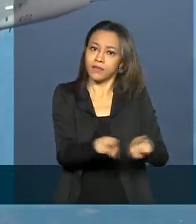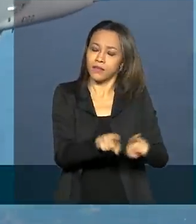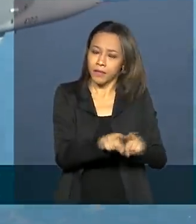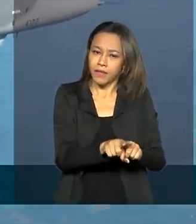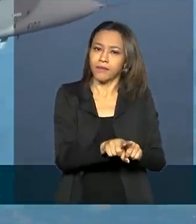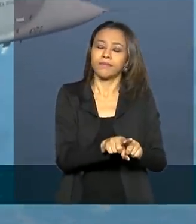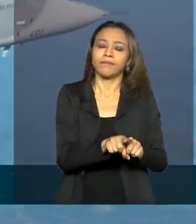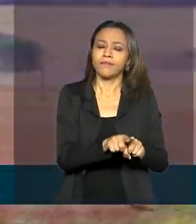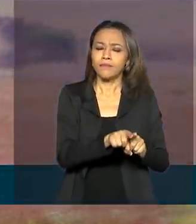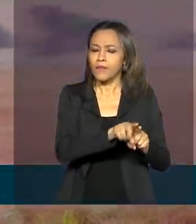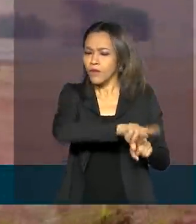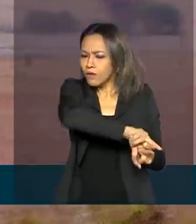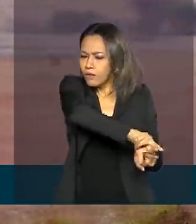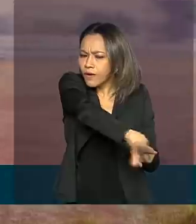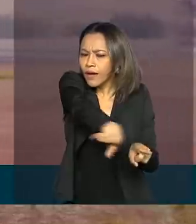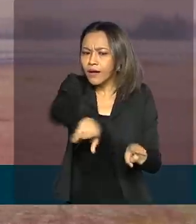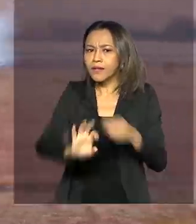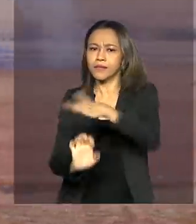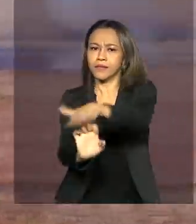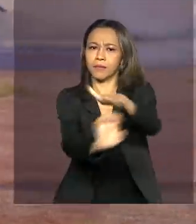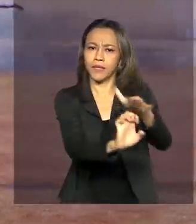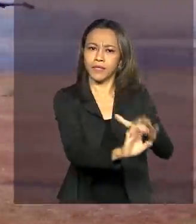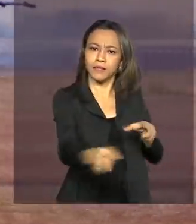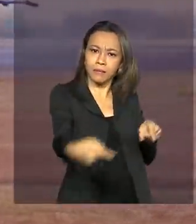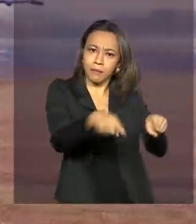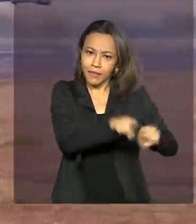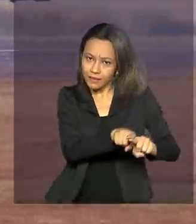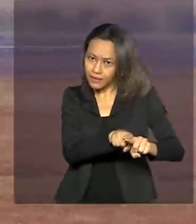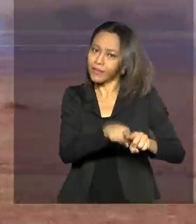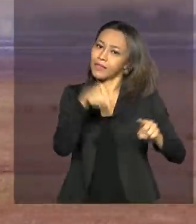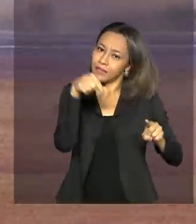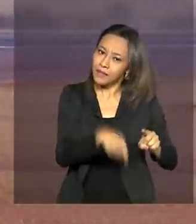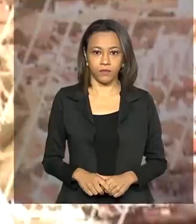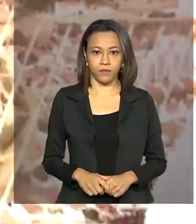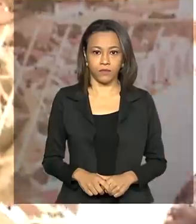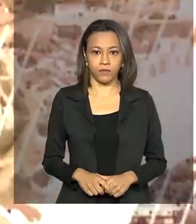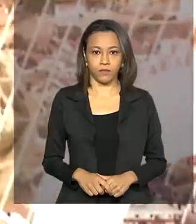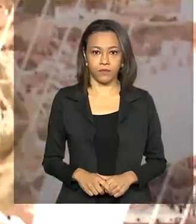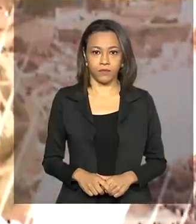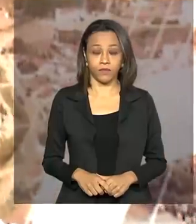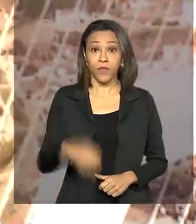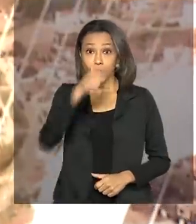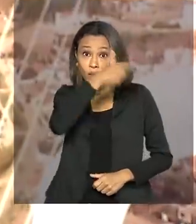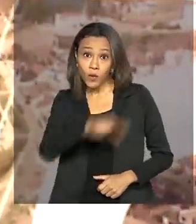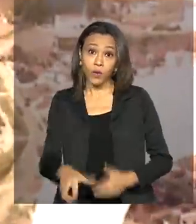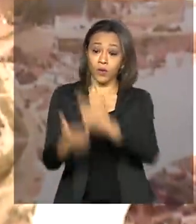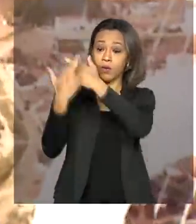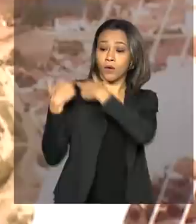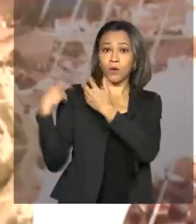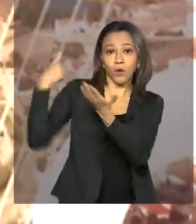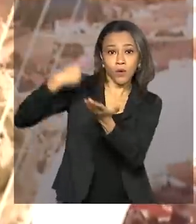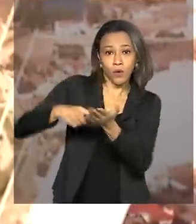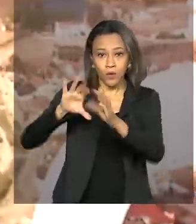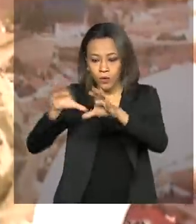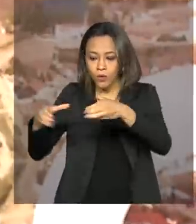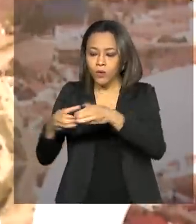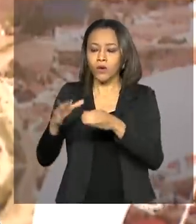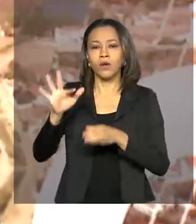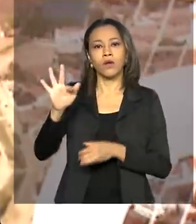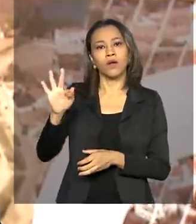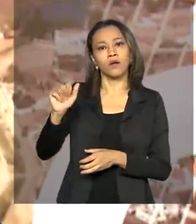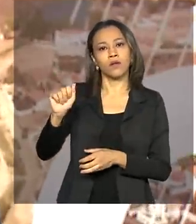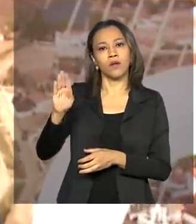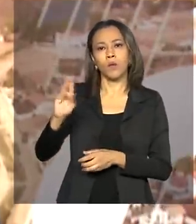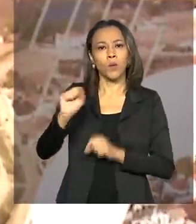no conjunto com todas as empresas que estão participando do desenvolvimento do programa Gripen. E outra missão da Força Aérea Brasileira é o